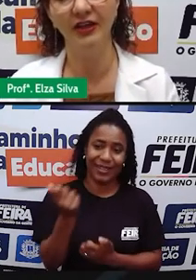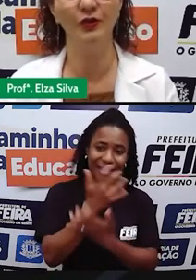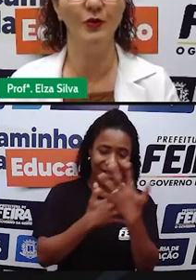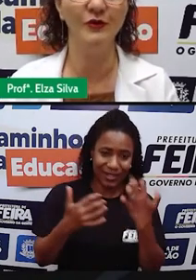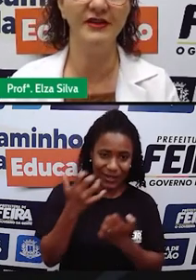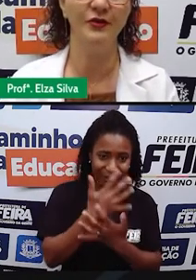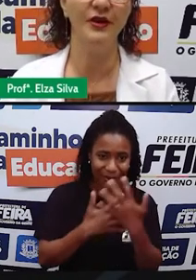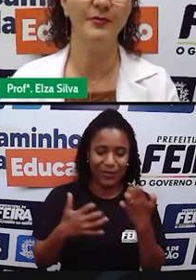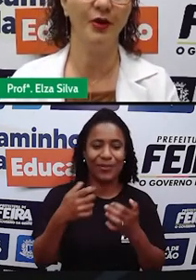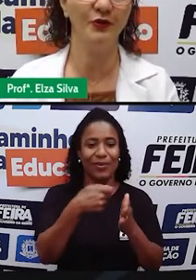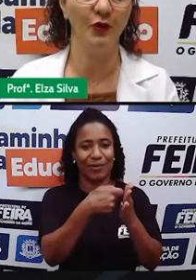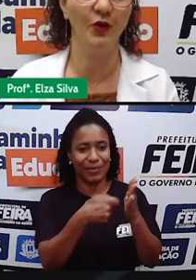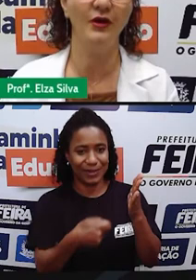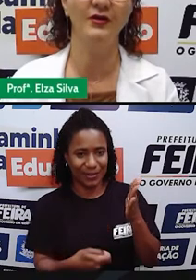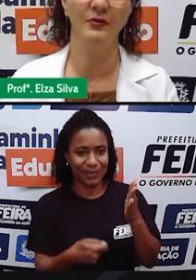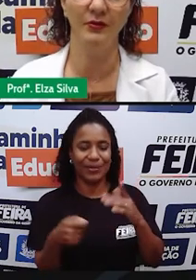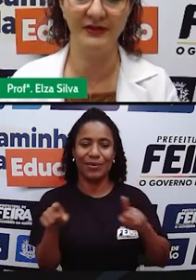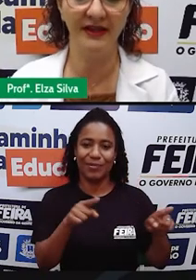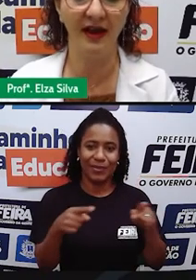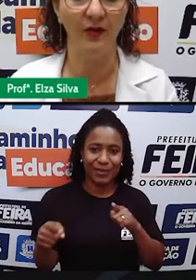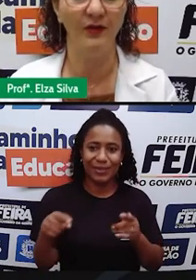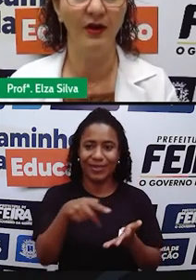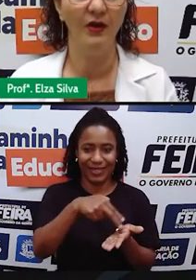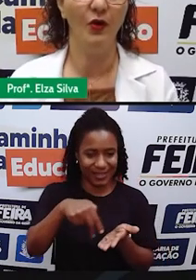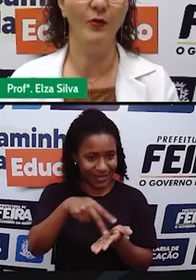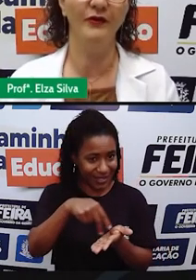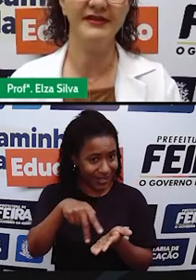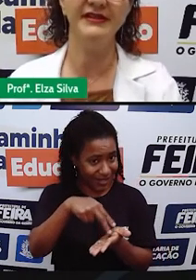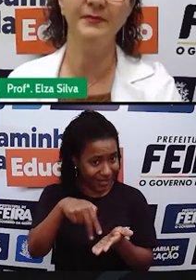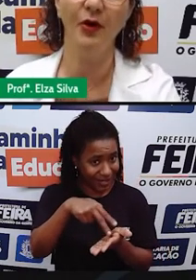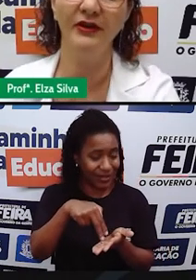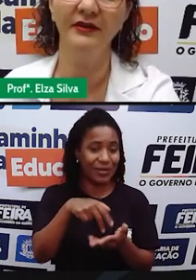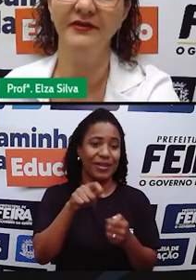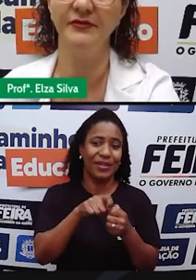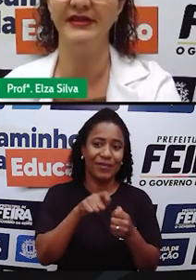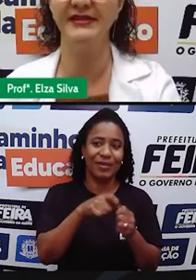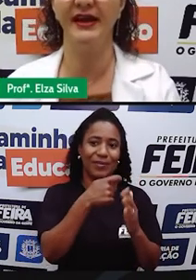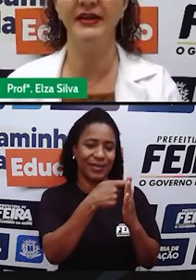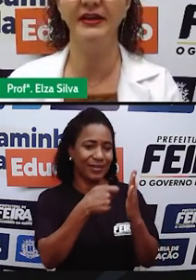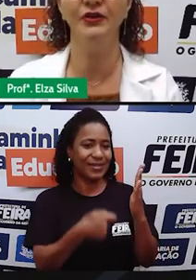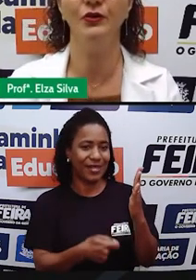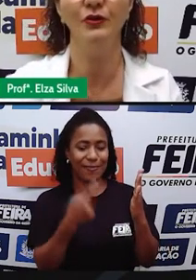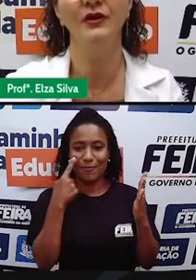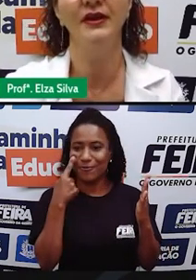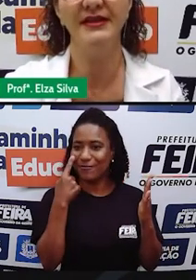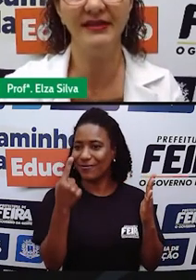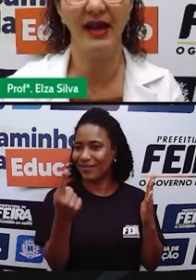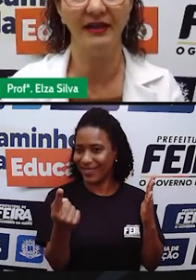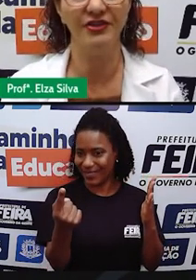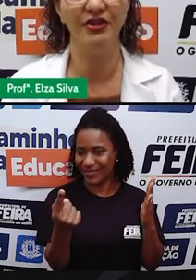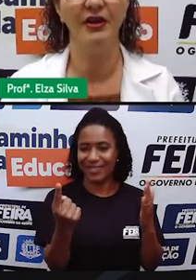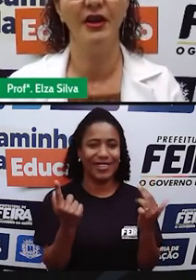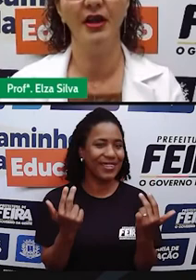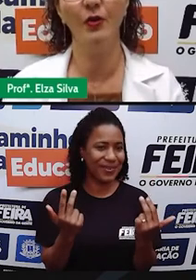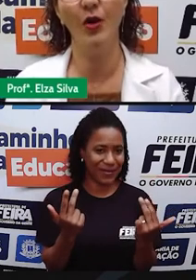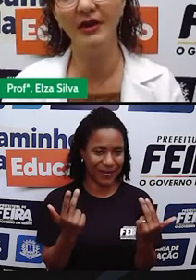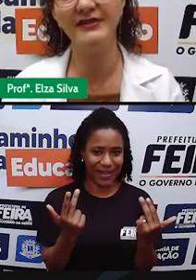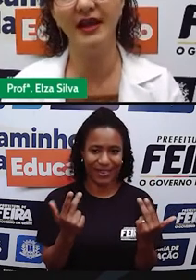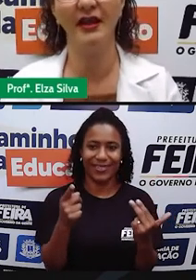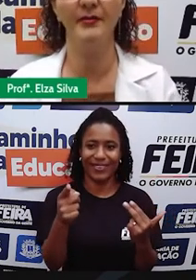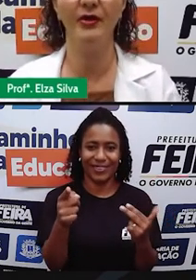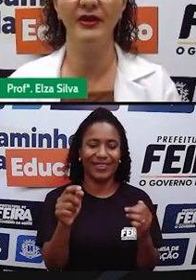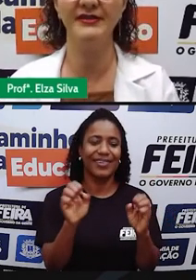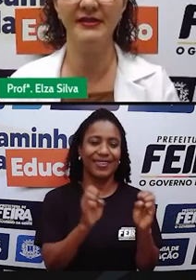dançarino, músico e produtor musical. Como vocês podem visualizar aí no slide. He